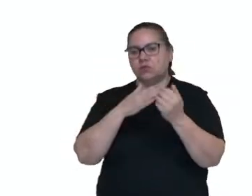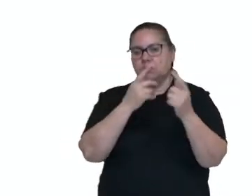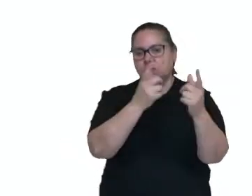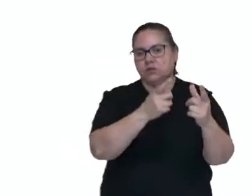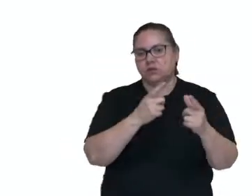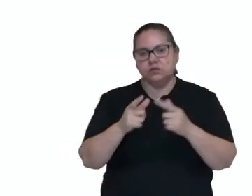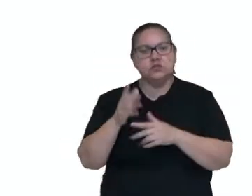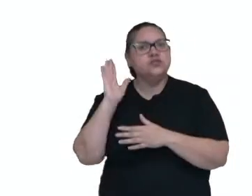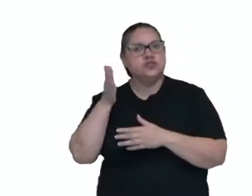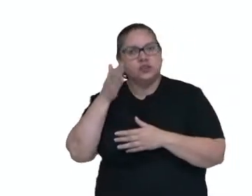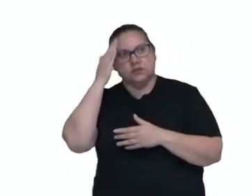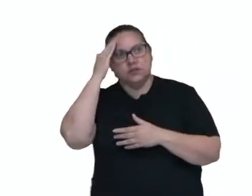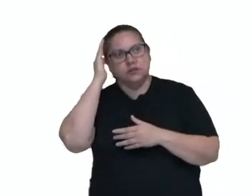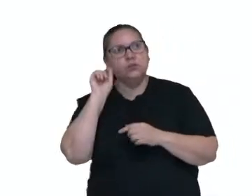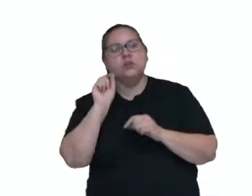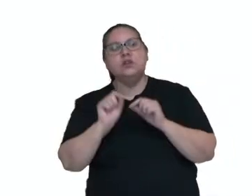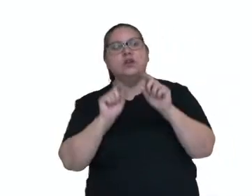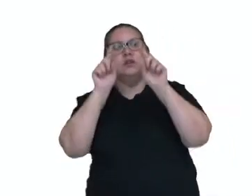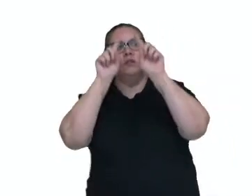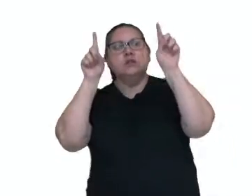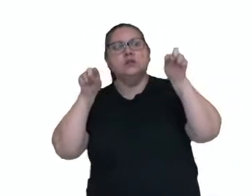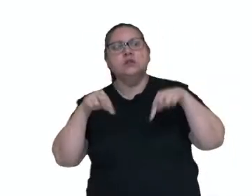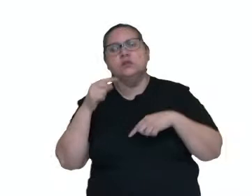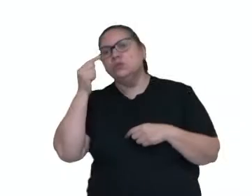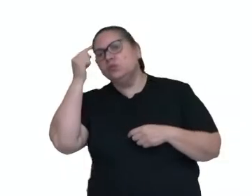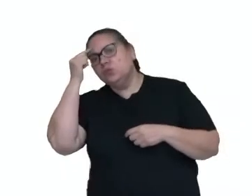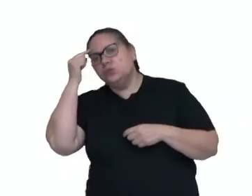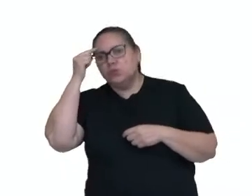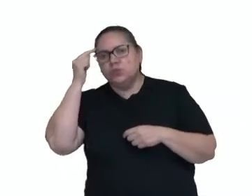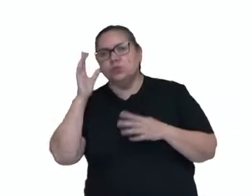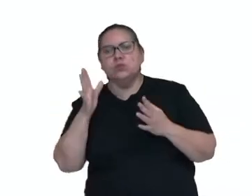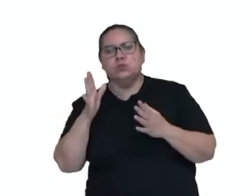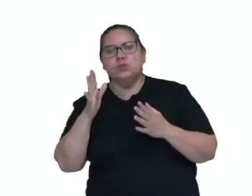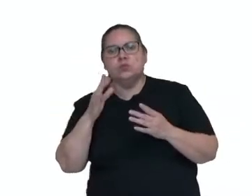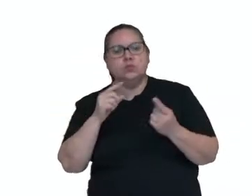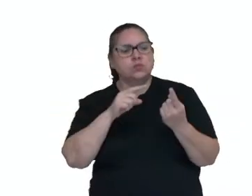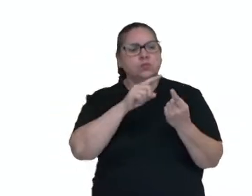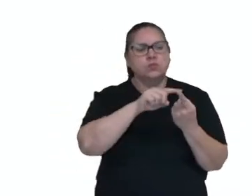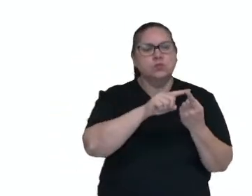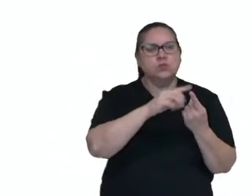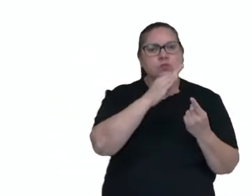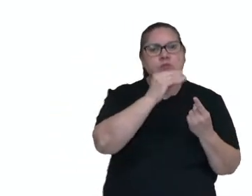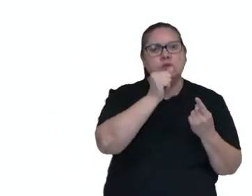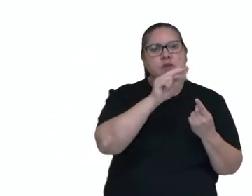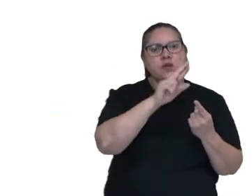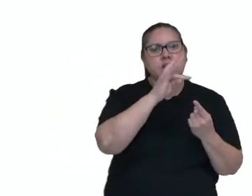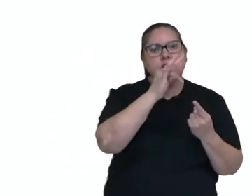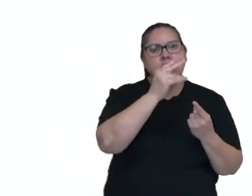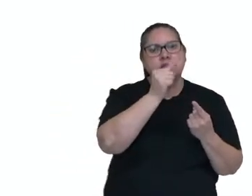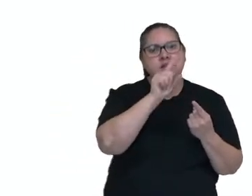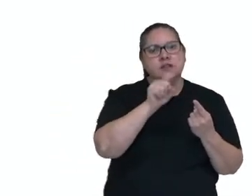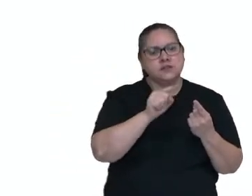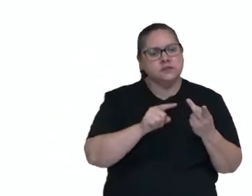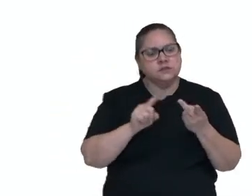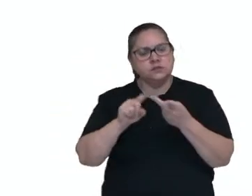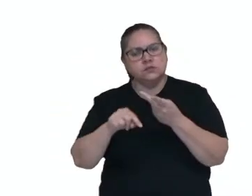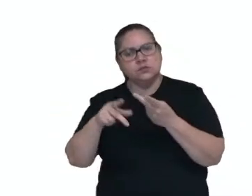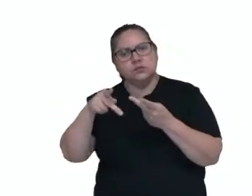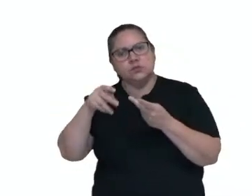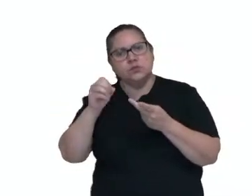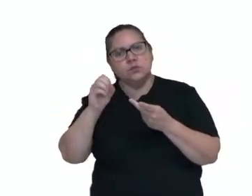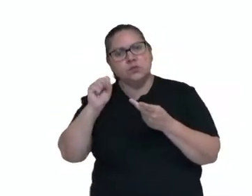já entende que é um cartaz. Mas pode ficar dúvida, cartaz e pôster são a mesma denominação de um objeto? Por que usamos